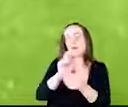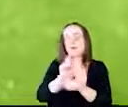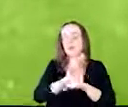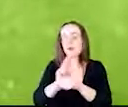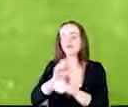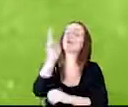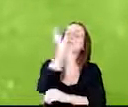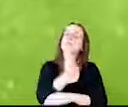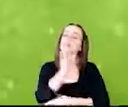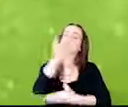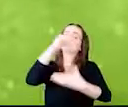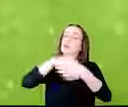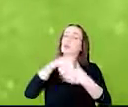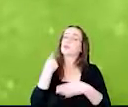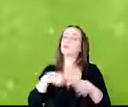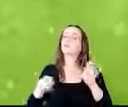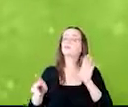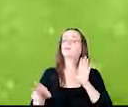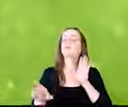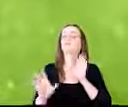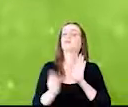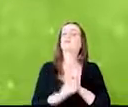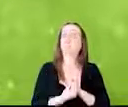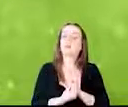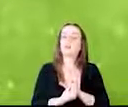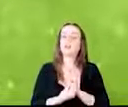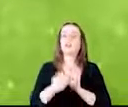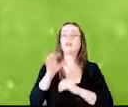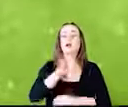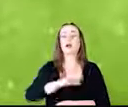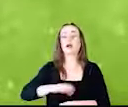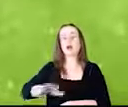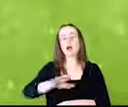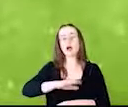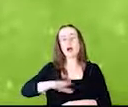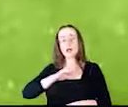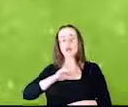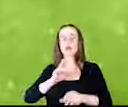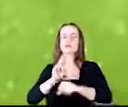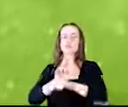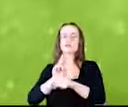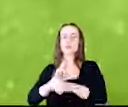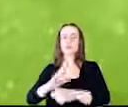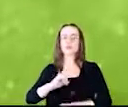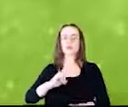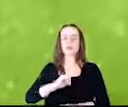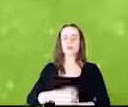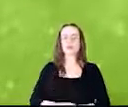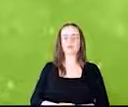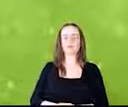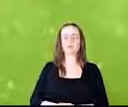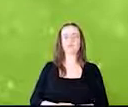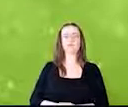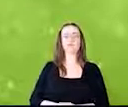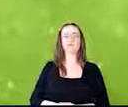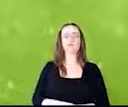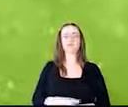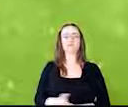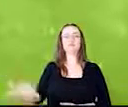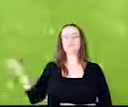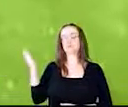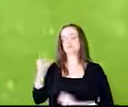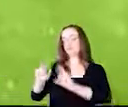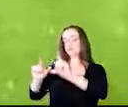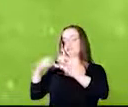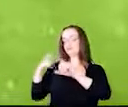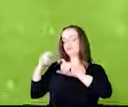dentro das nossas propriedades, como áreas de preservação privadas. Essa aqui é uma imagem da nossa fazenda, para